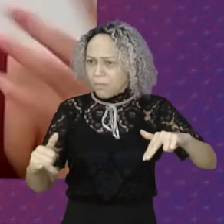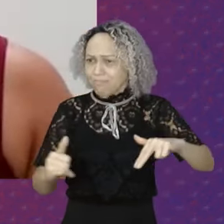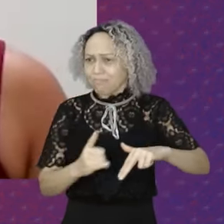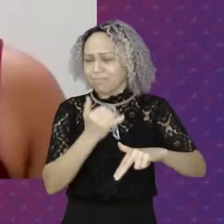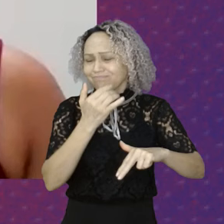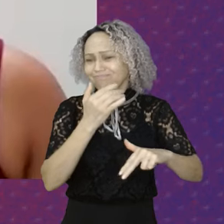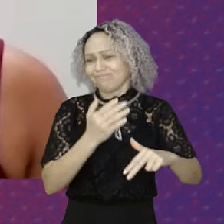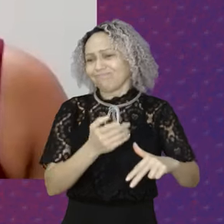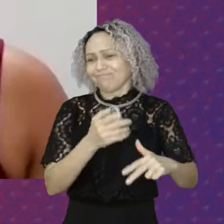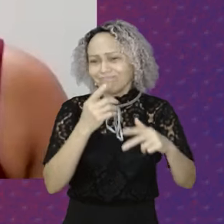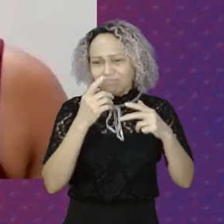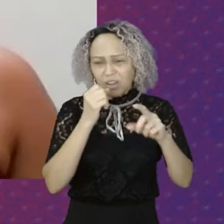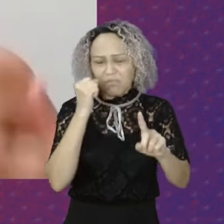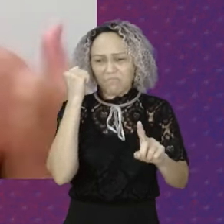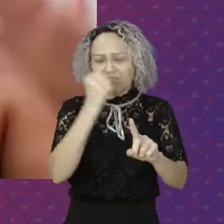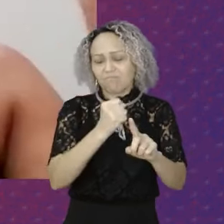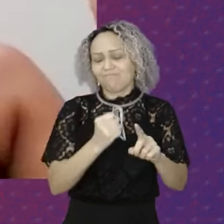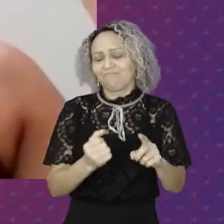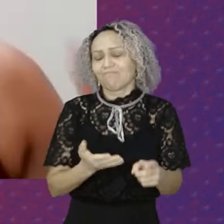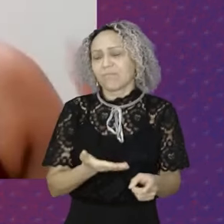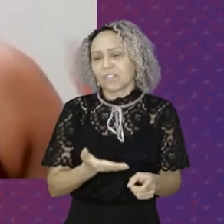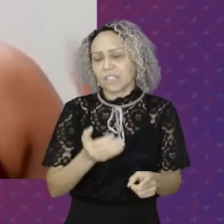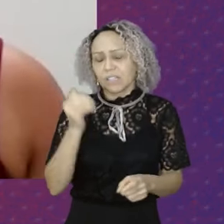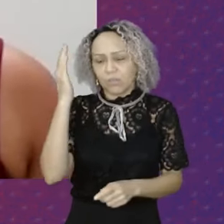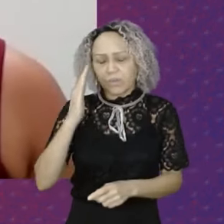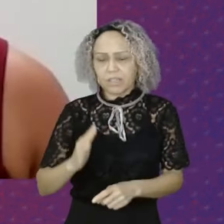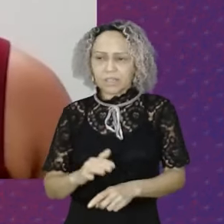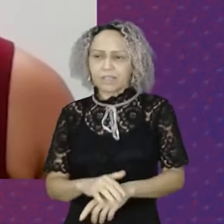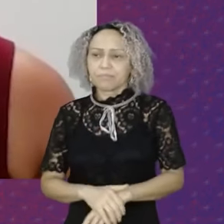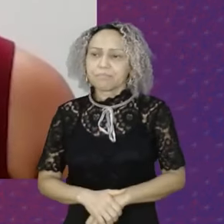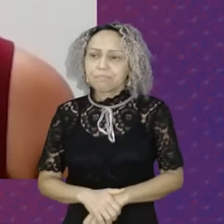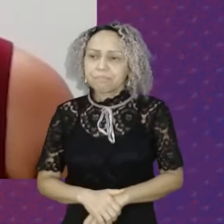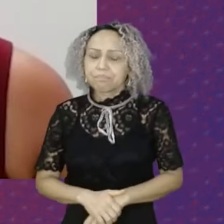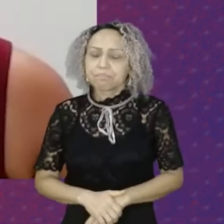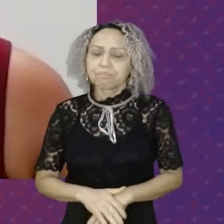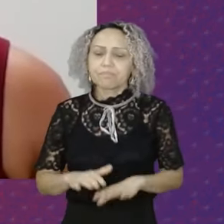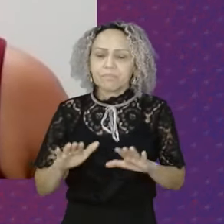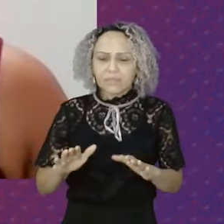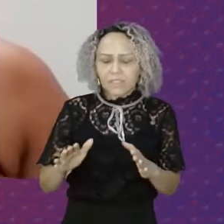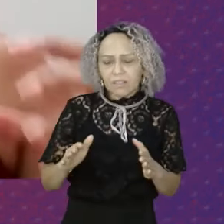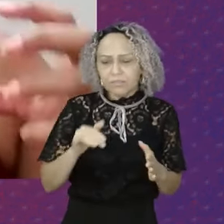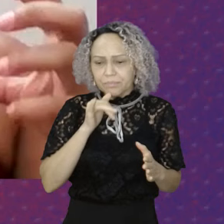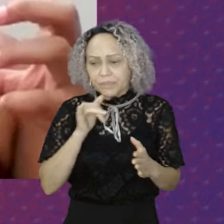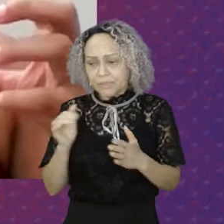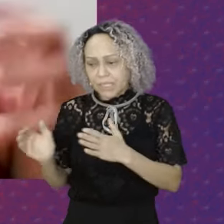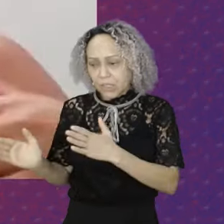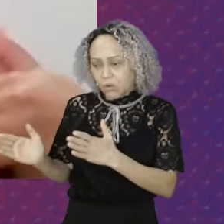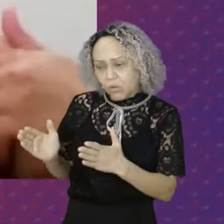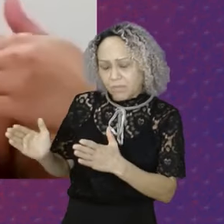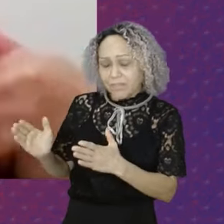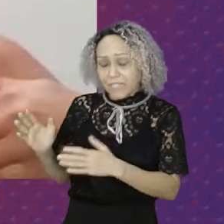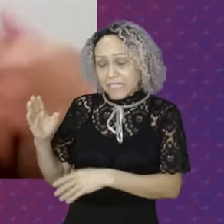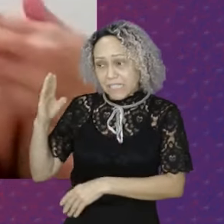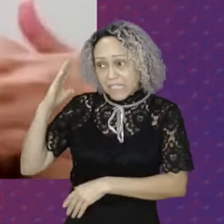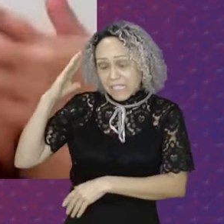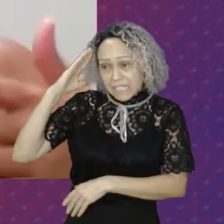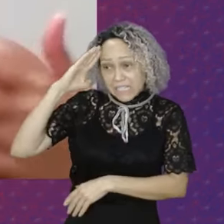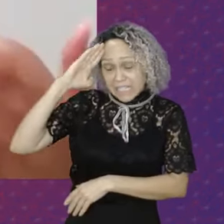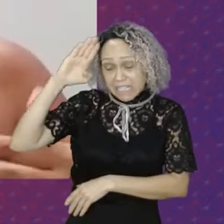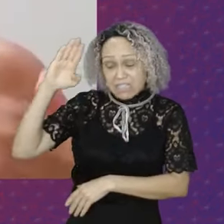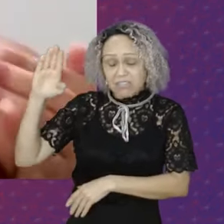últimos anos Desde o golpe contra a presidenta Dilma Em especial agora Durante o governo genocida Houve um